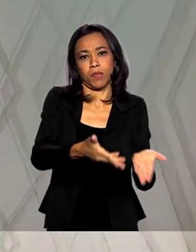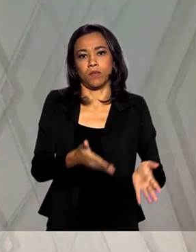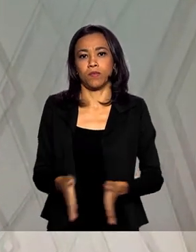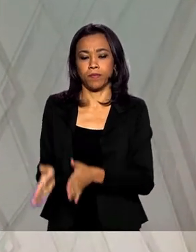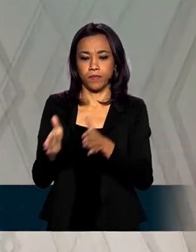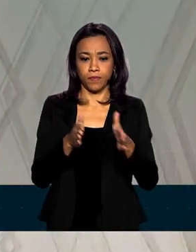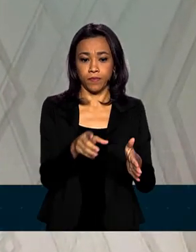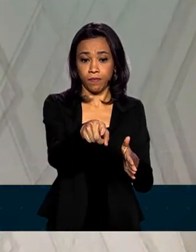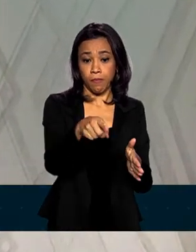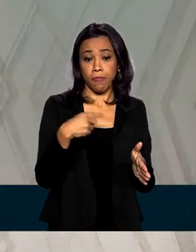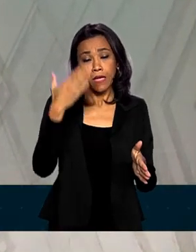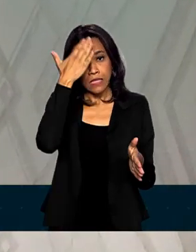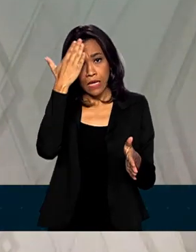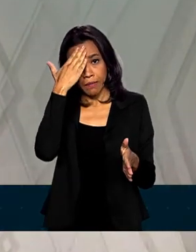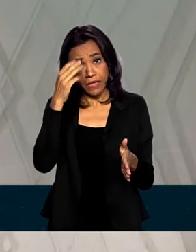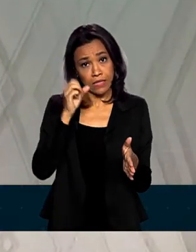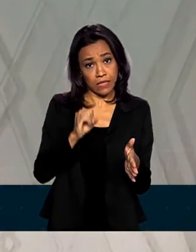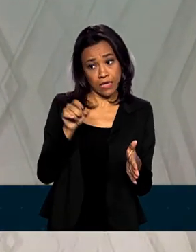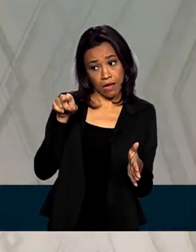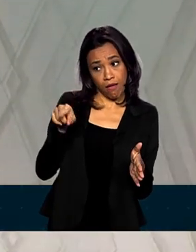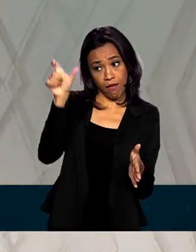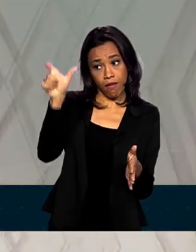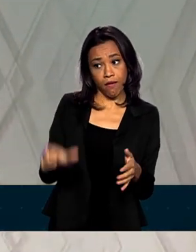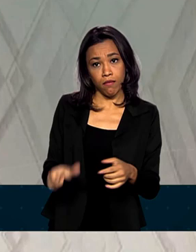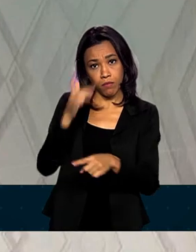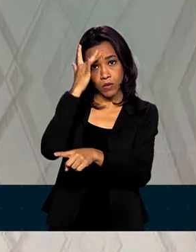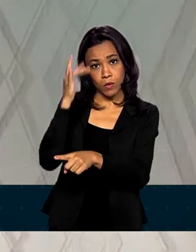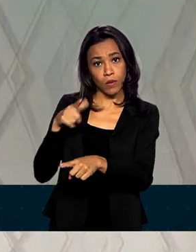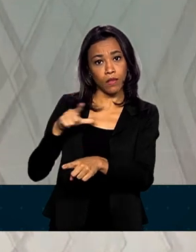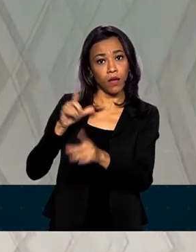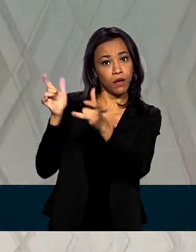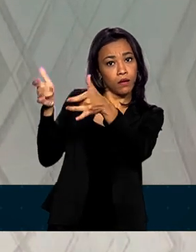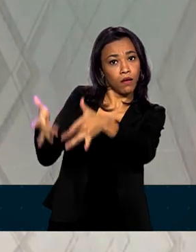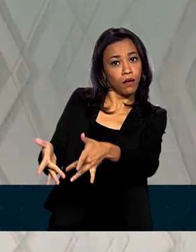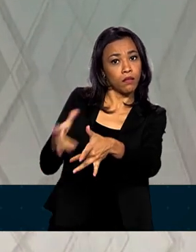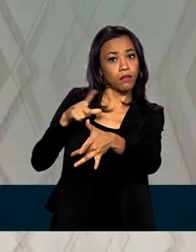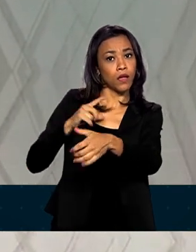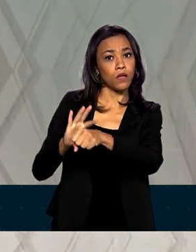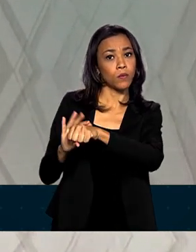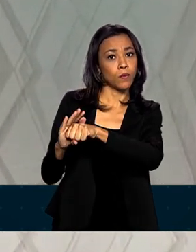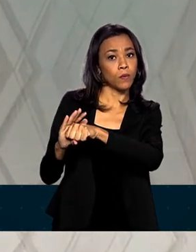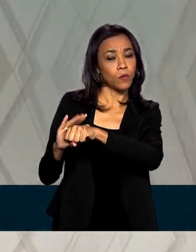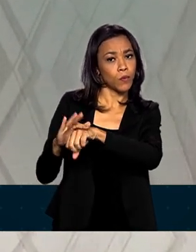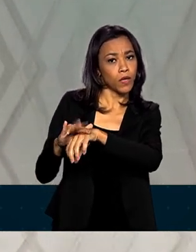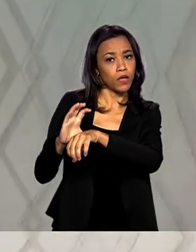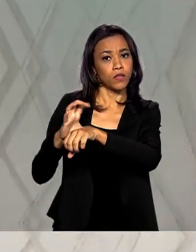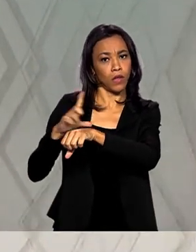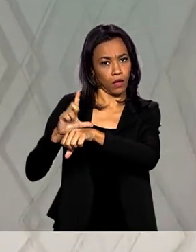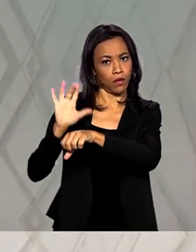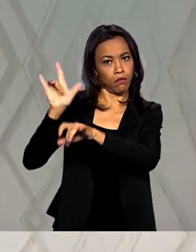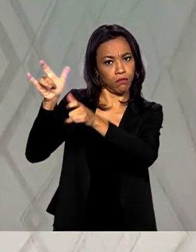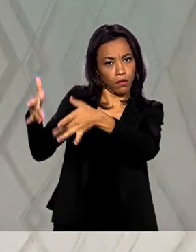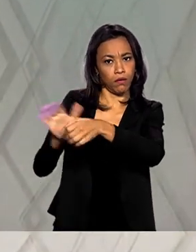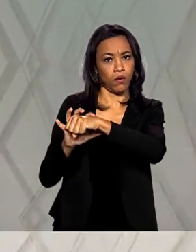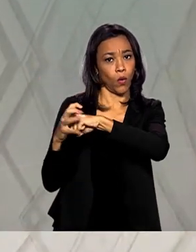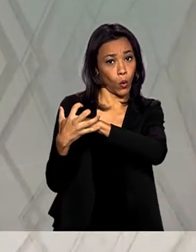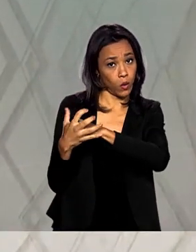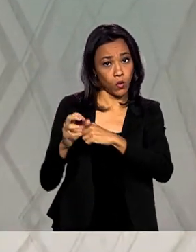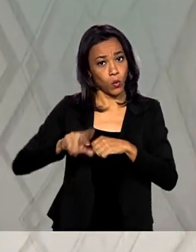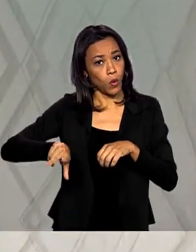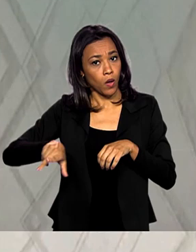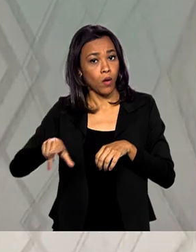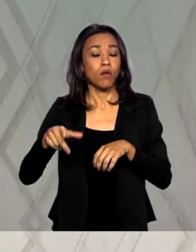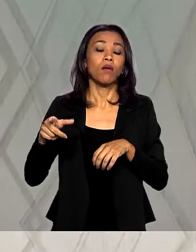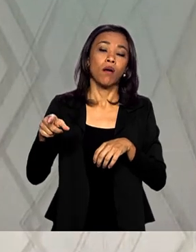resultado, saber se aquele paciente é portador ou não, se ele está doente, se ele está com coronavírus ou não, modifica todo o